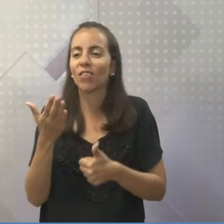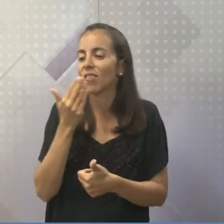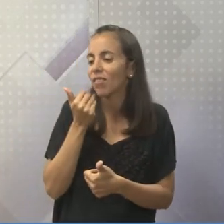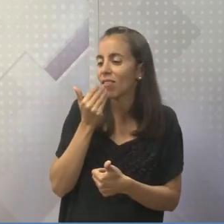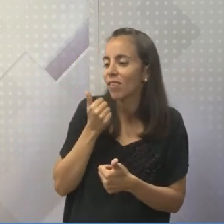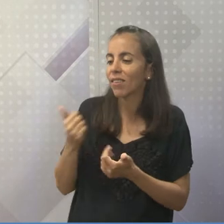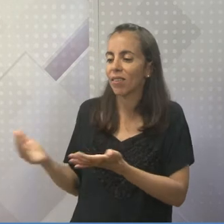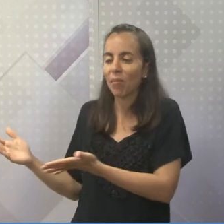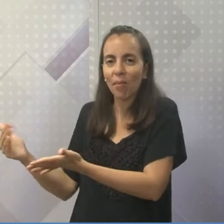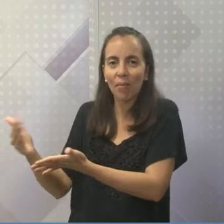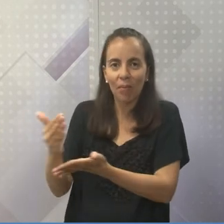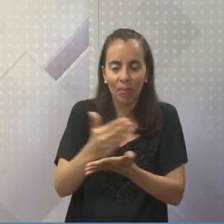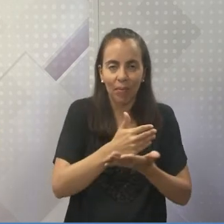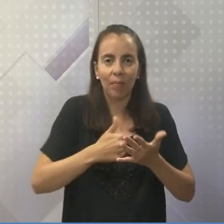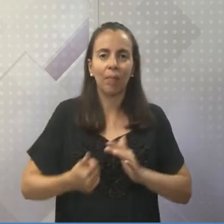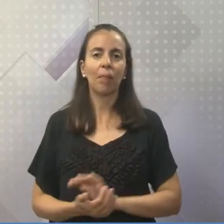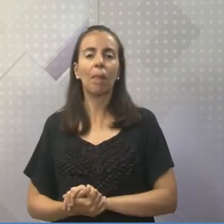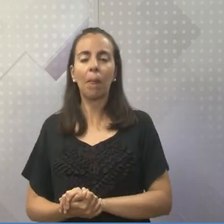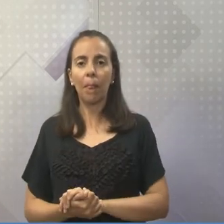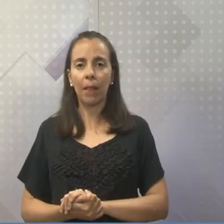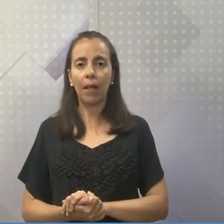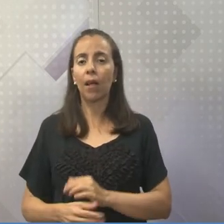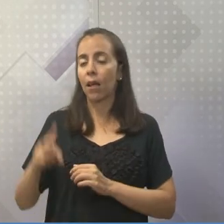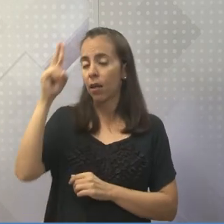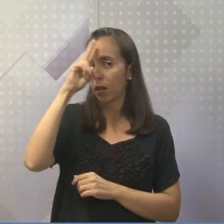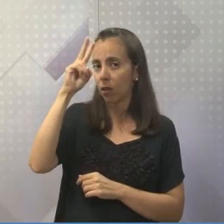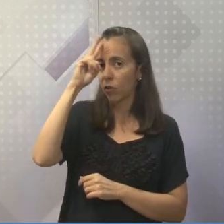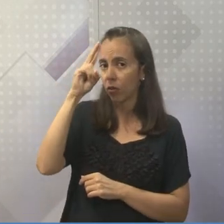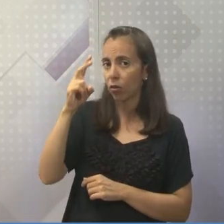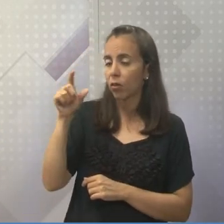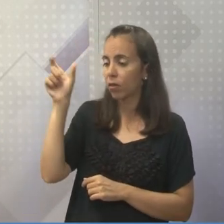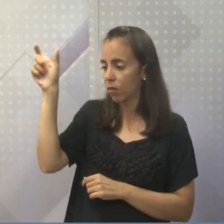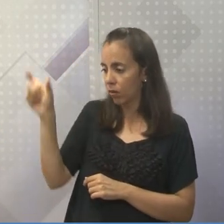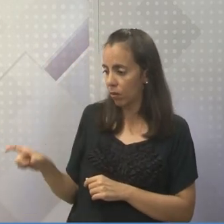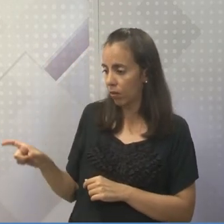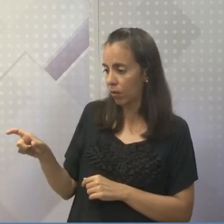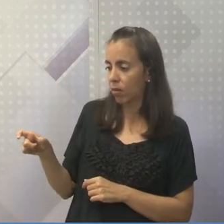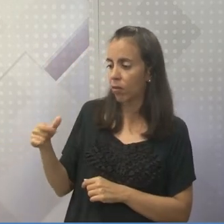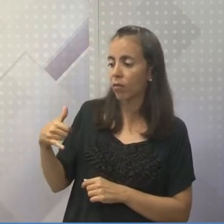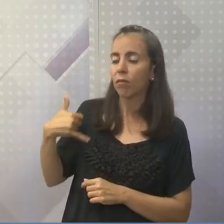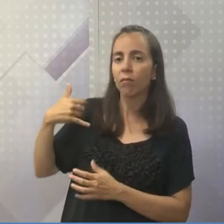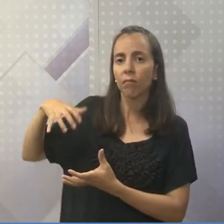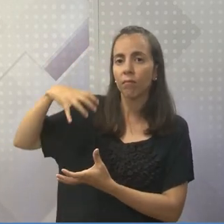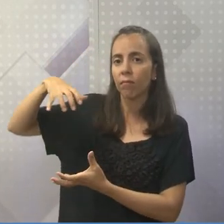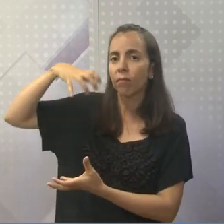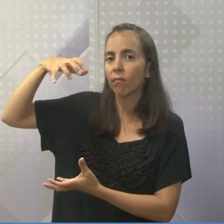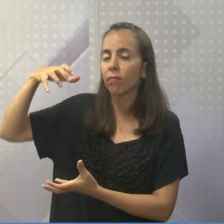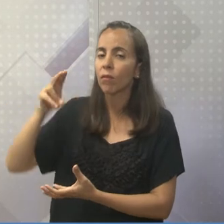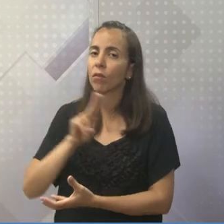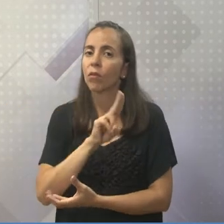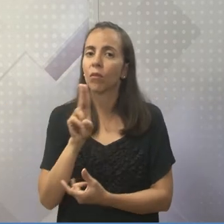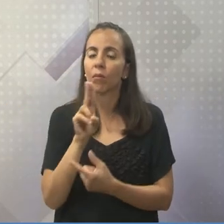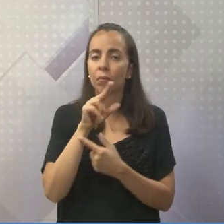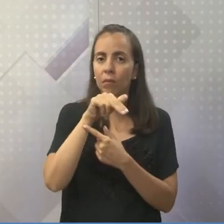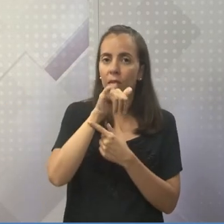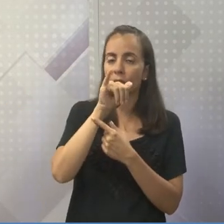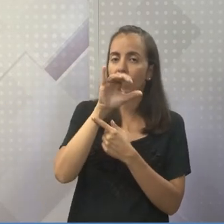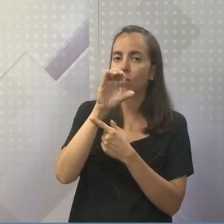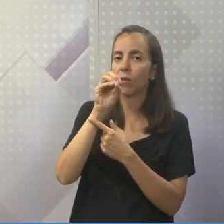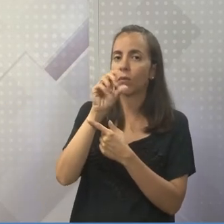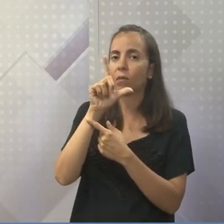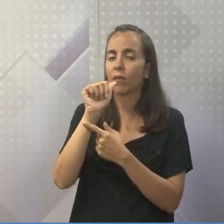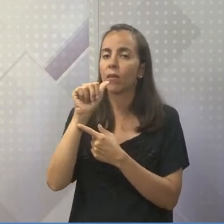um pouco mais de fartura. E a história desse velhinho foi associada com o Nicolau. Até então, Nicolau.